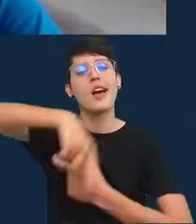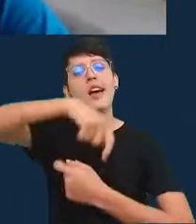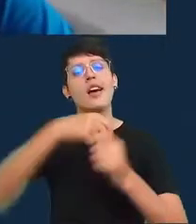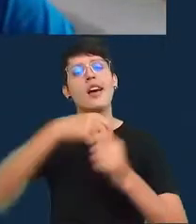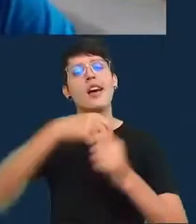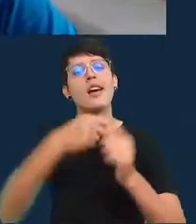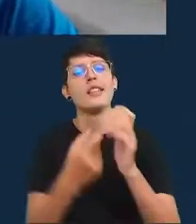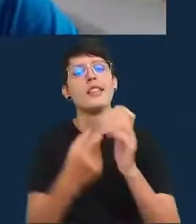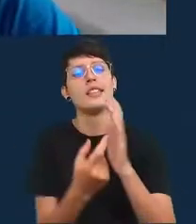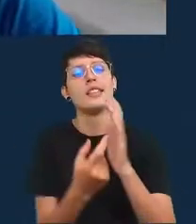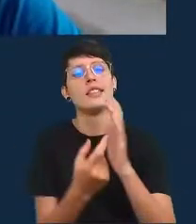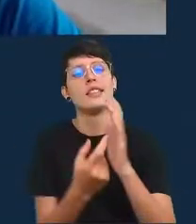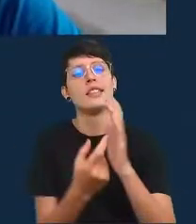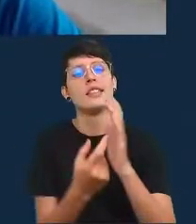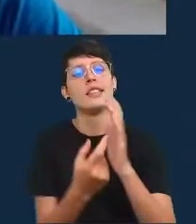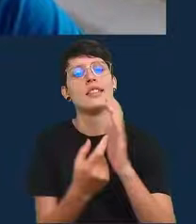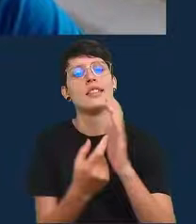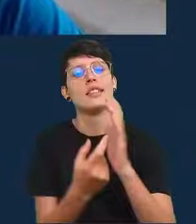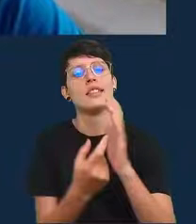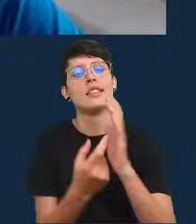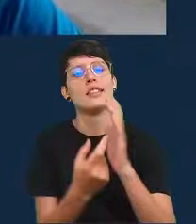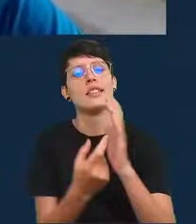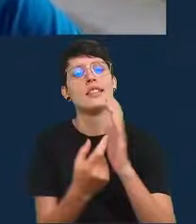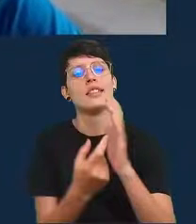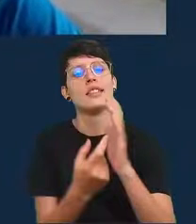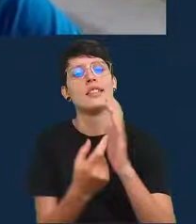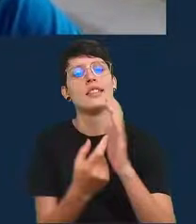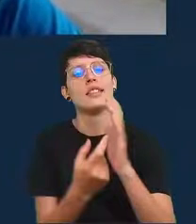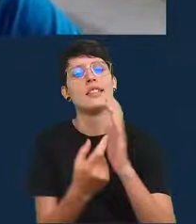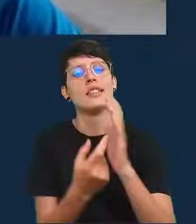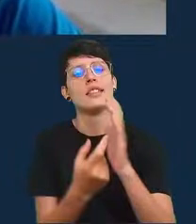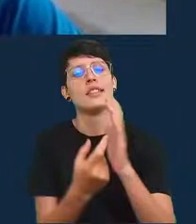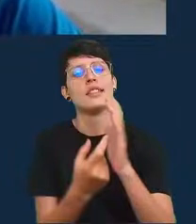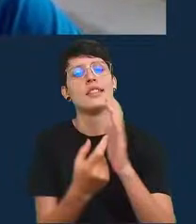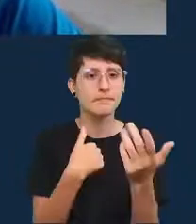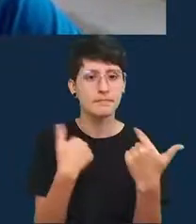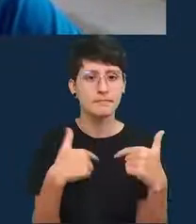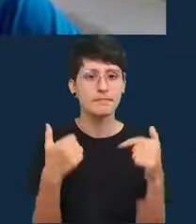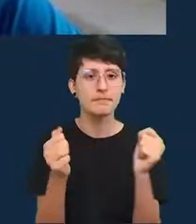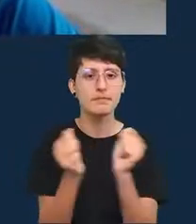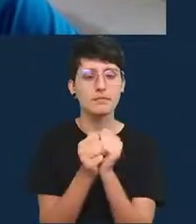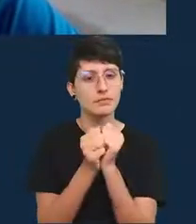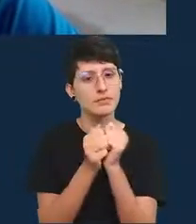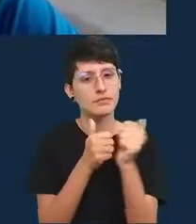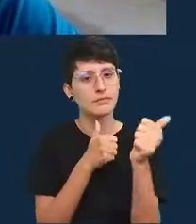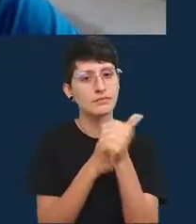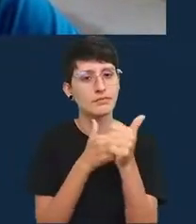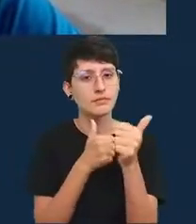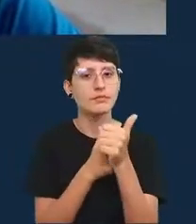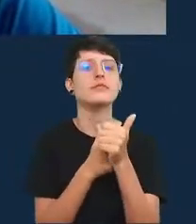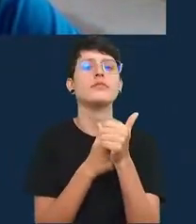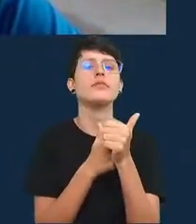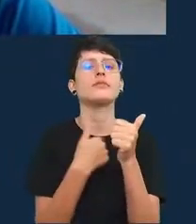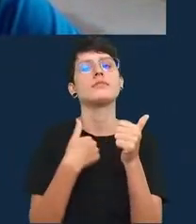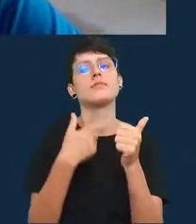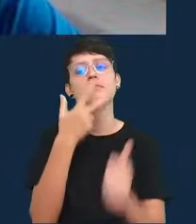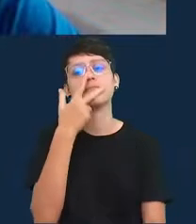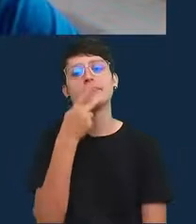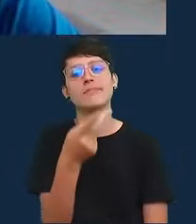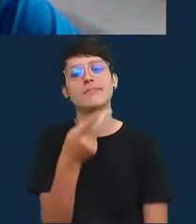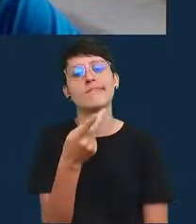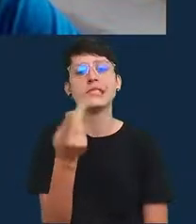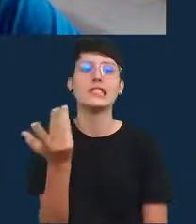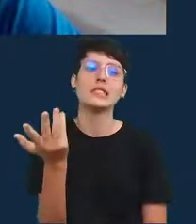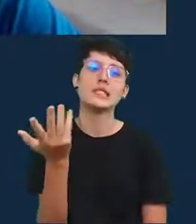como que vocês trabalham juntos a gente trabalha muito proximamente e eu diria que o trabalho que